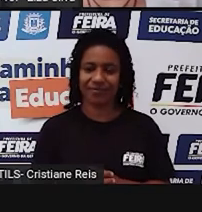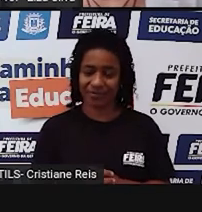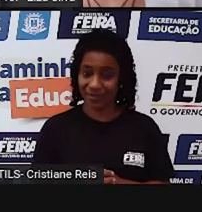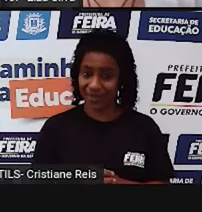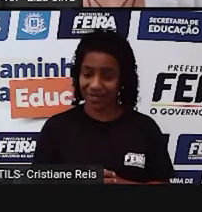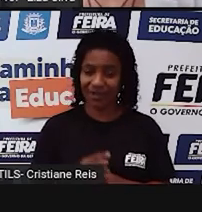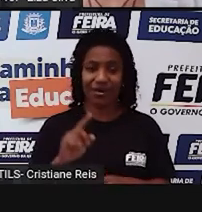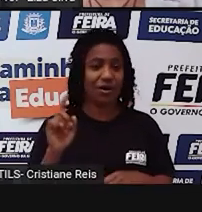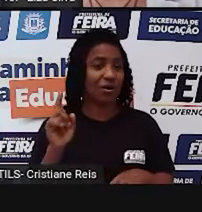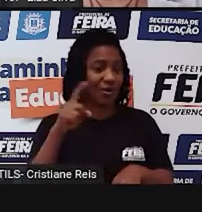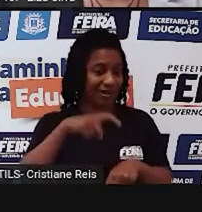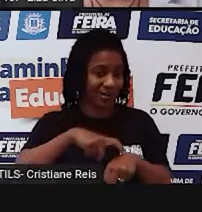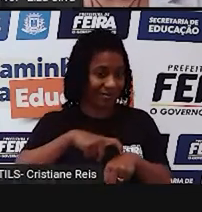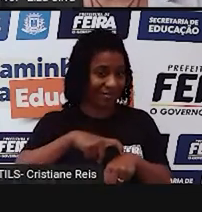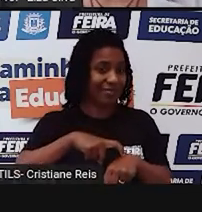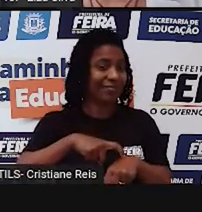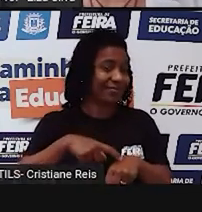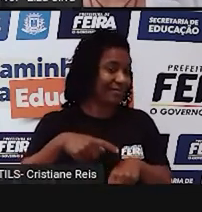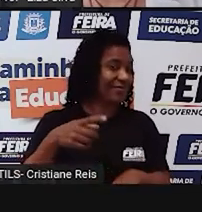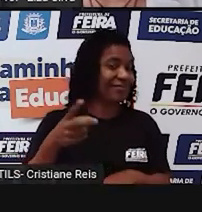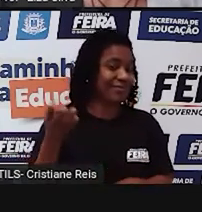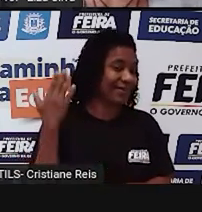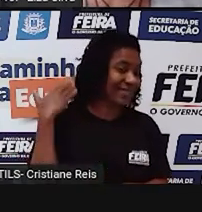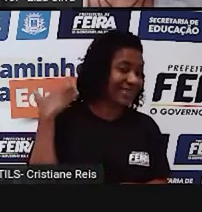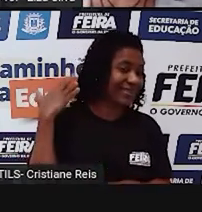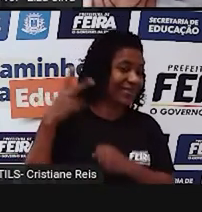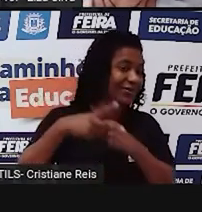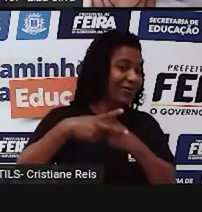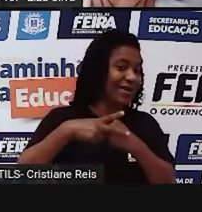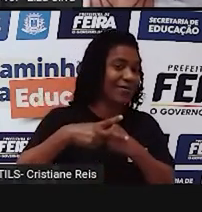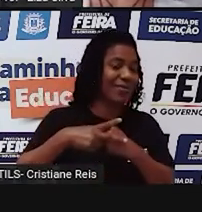Passado do verbo like. é o verbo gostar.